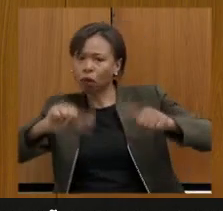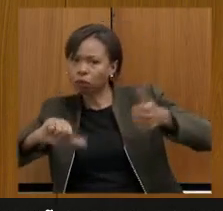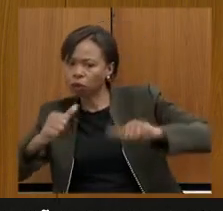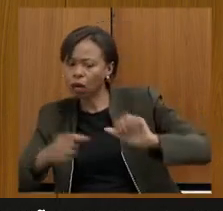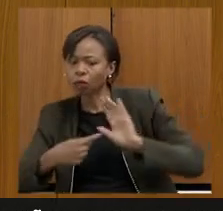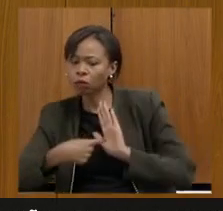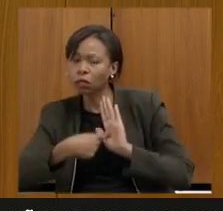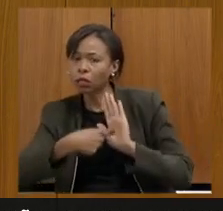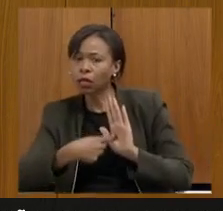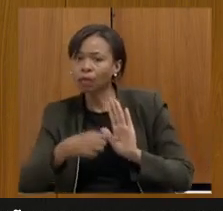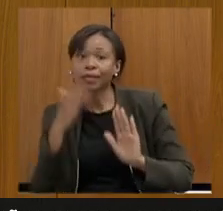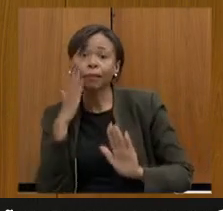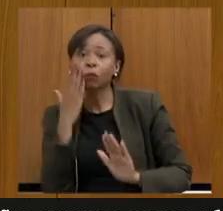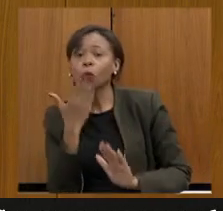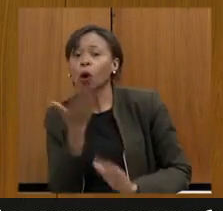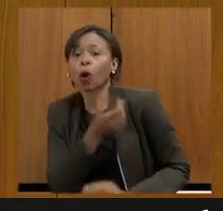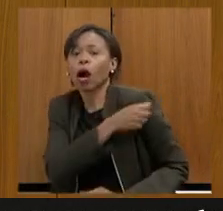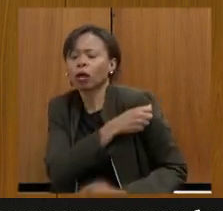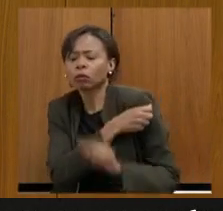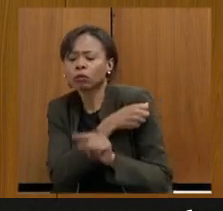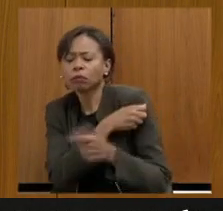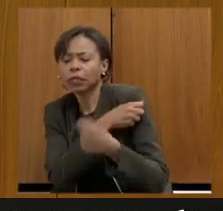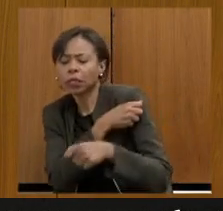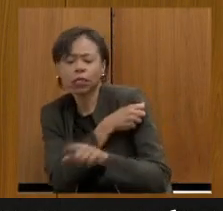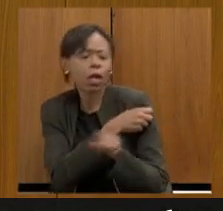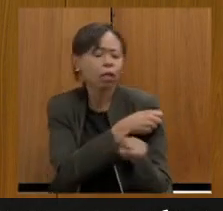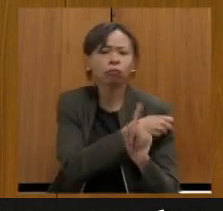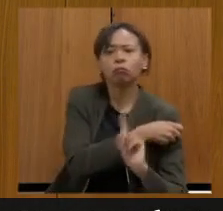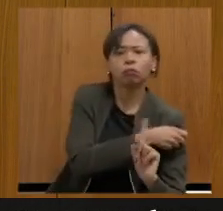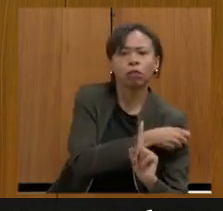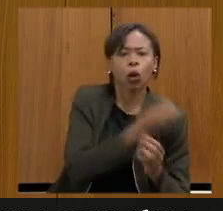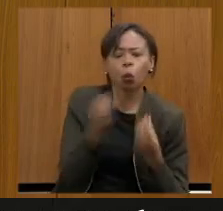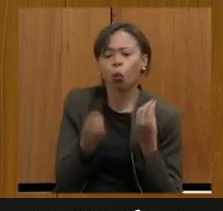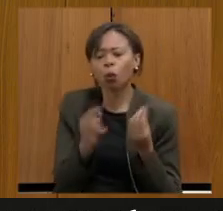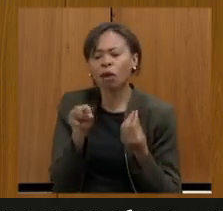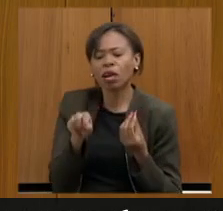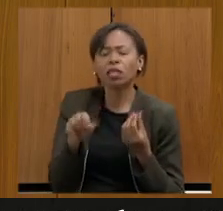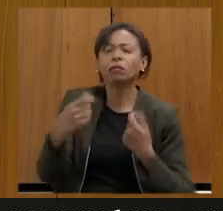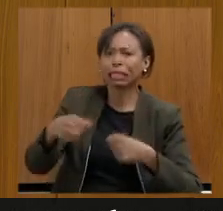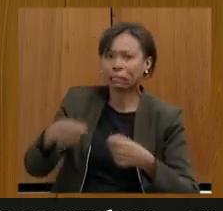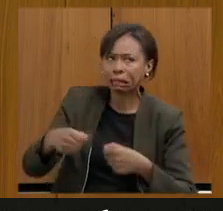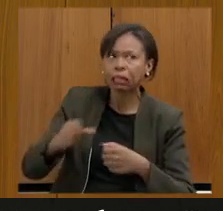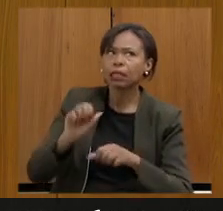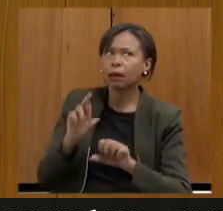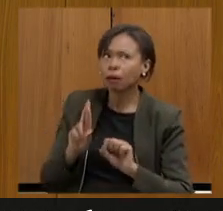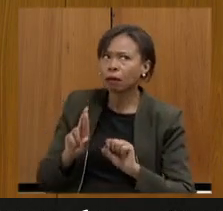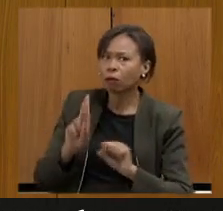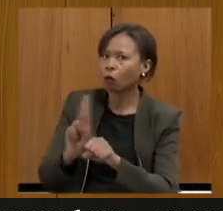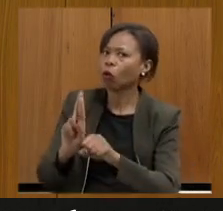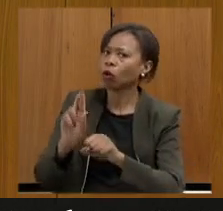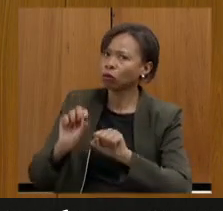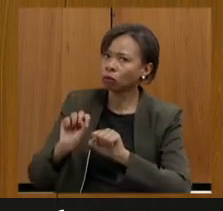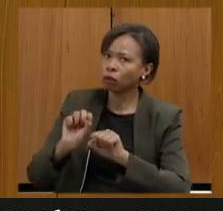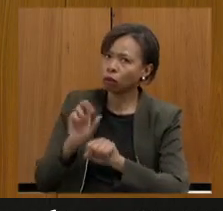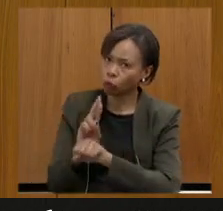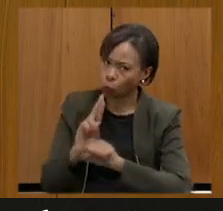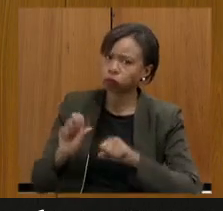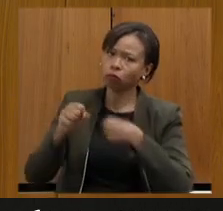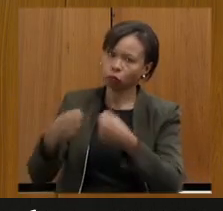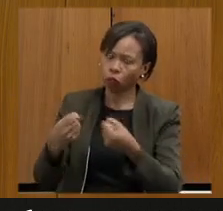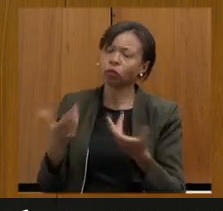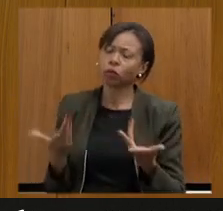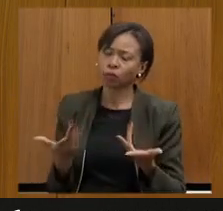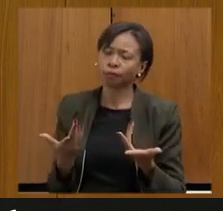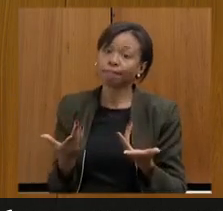aqui precisa mais do que esse esse daqui a gente consegue não levar para o reforço mas esse daqui precisa então é